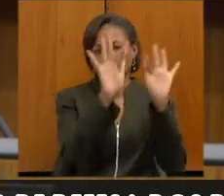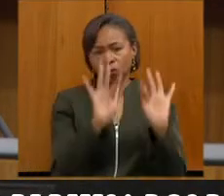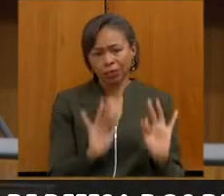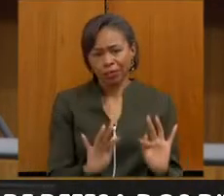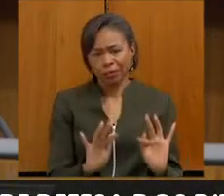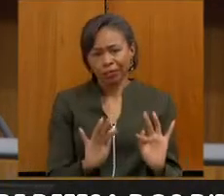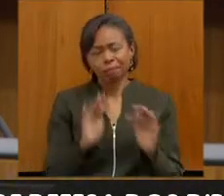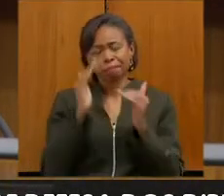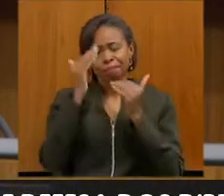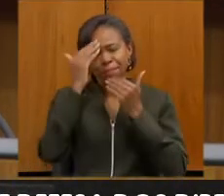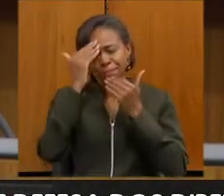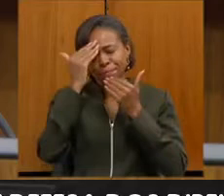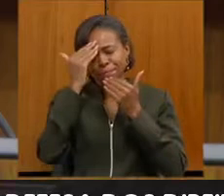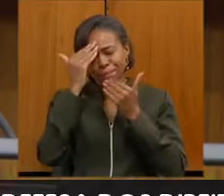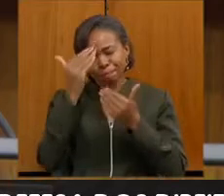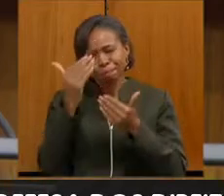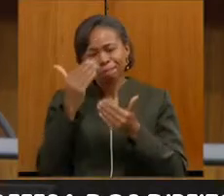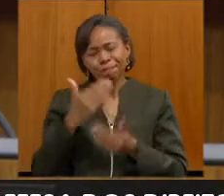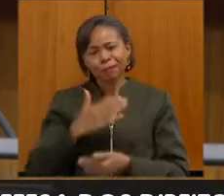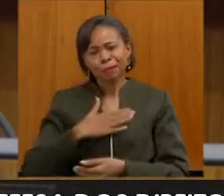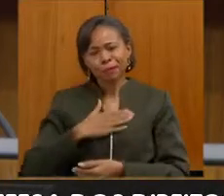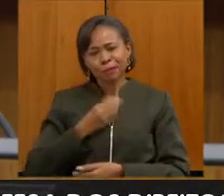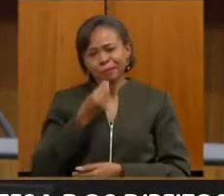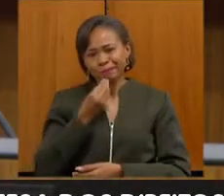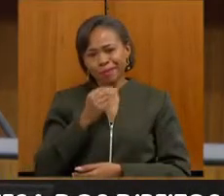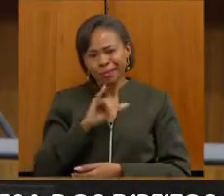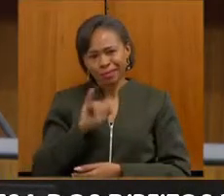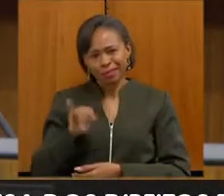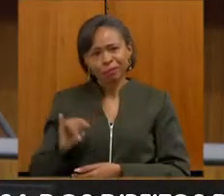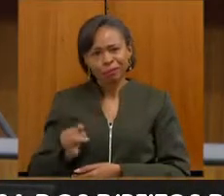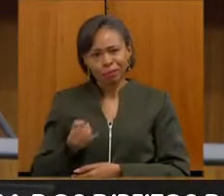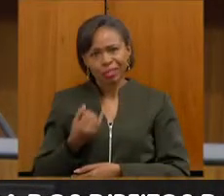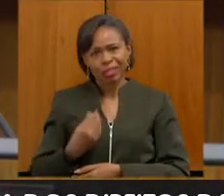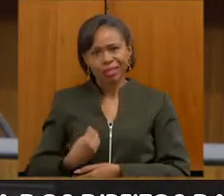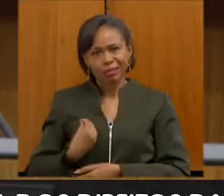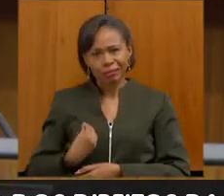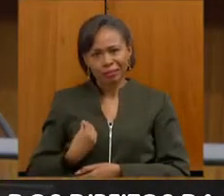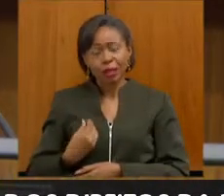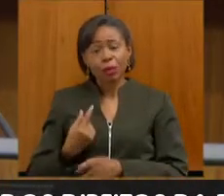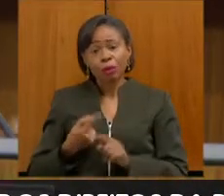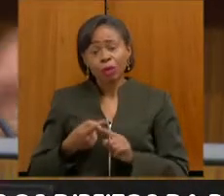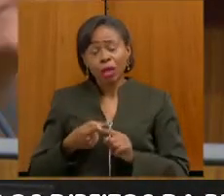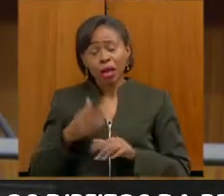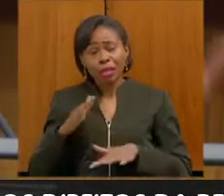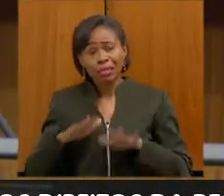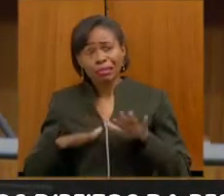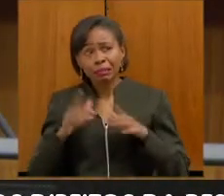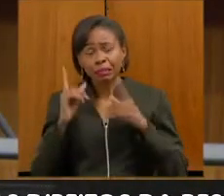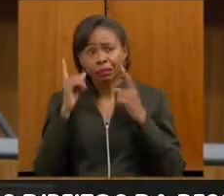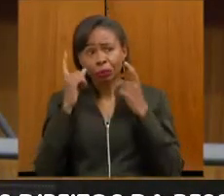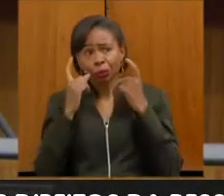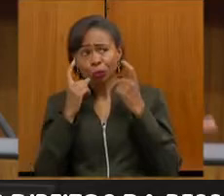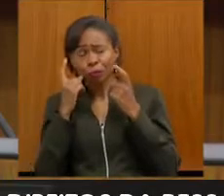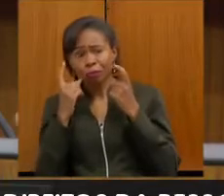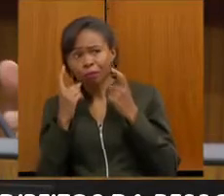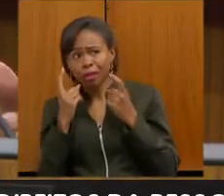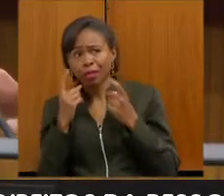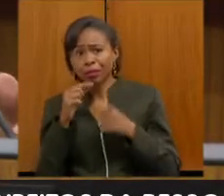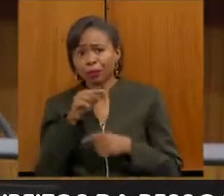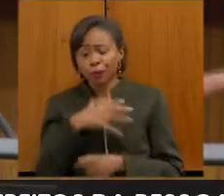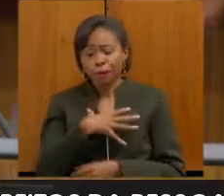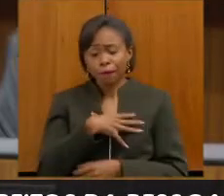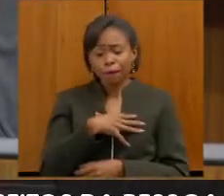muito pela participação, porque nós, às vezes, nós ficamos muito preocupados em mandá-los para o mercado de